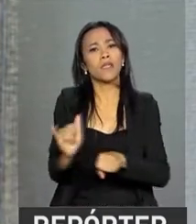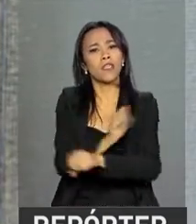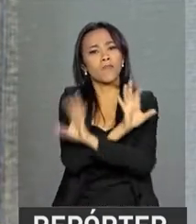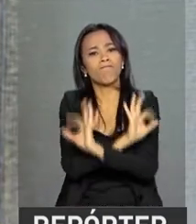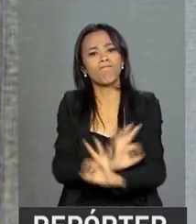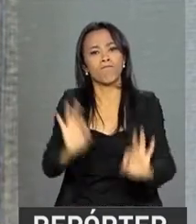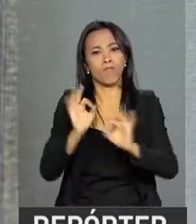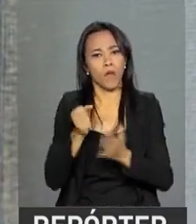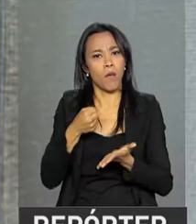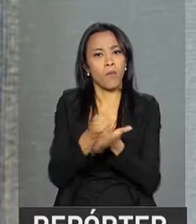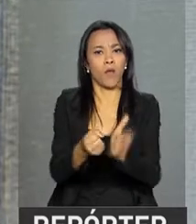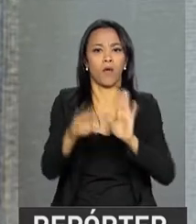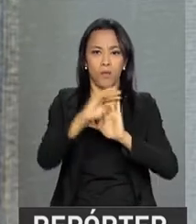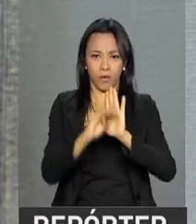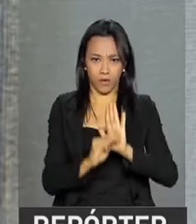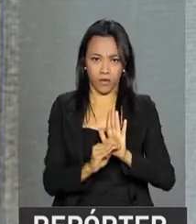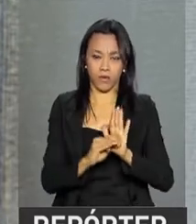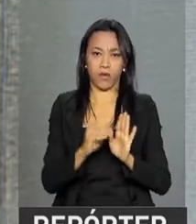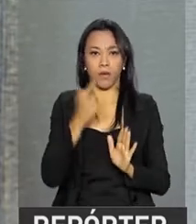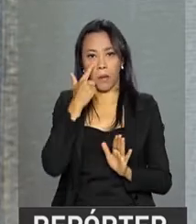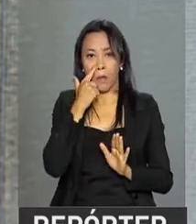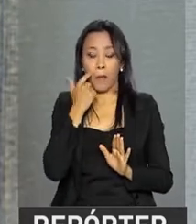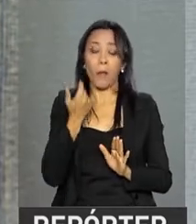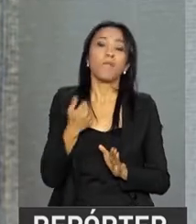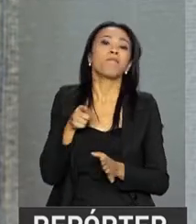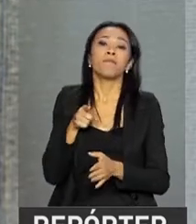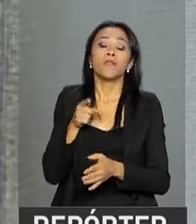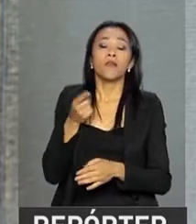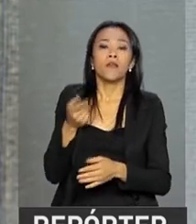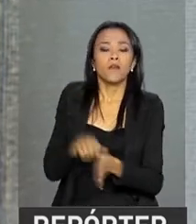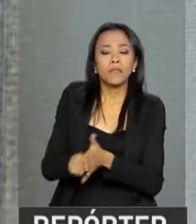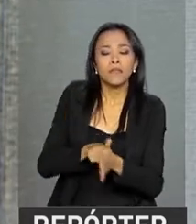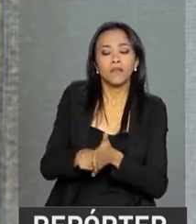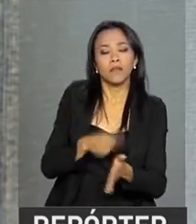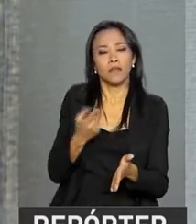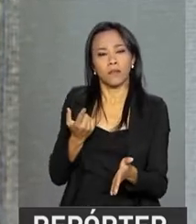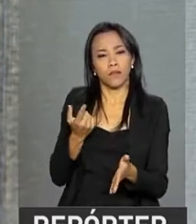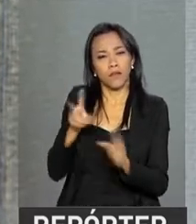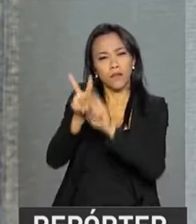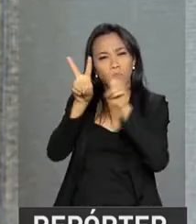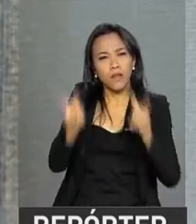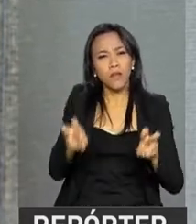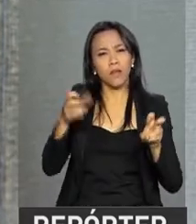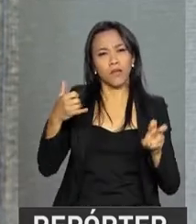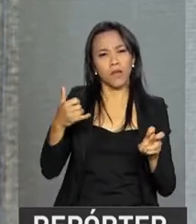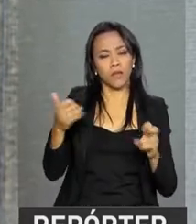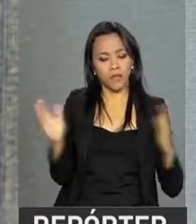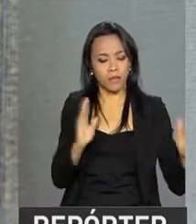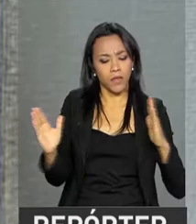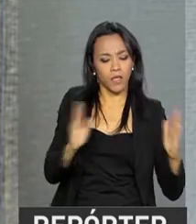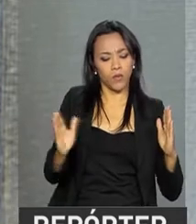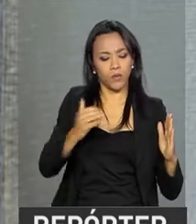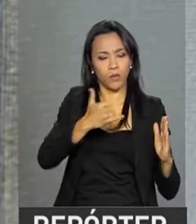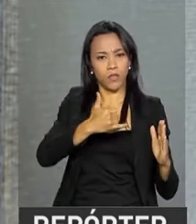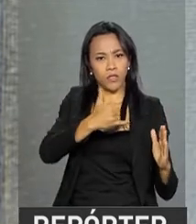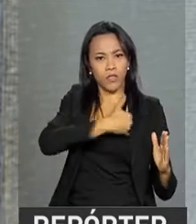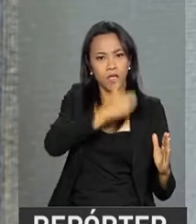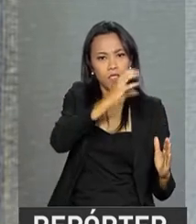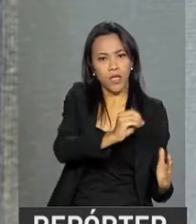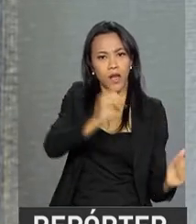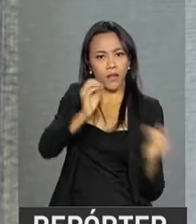Feliz. Promover estudos para a inclusão e valorização do tema da primeira infância no projeto